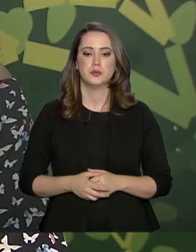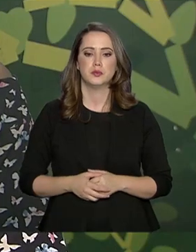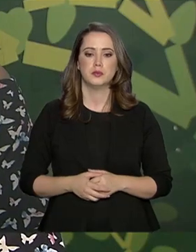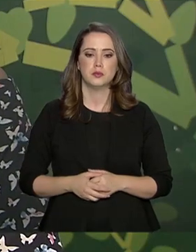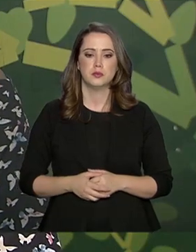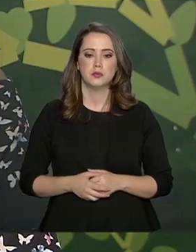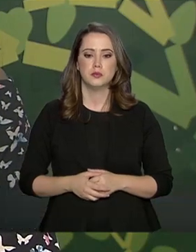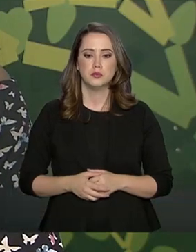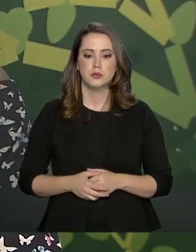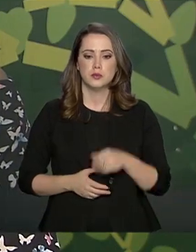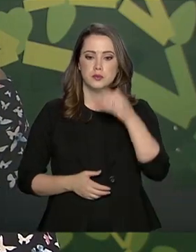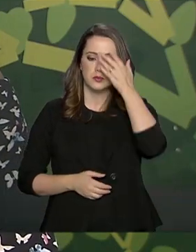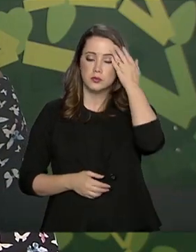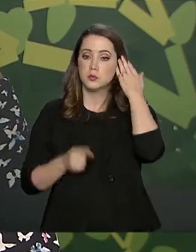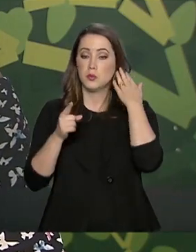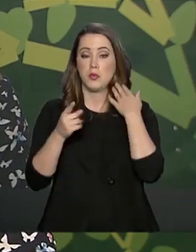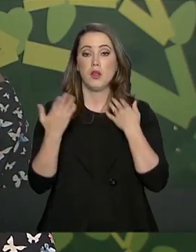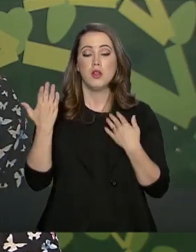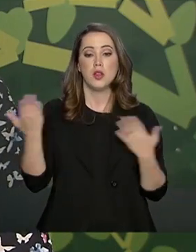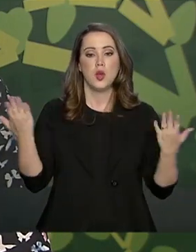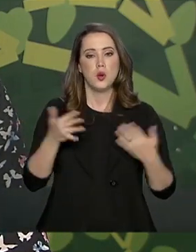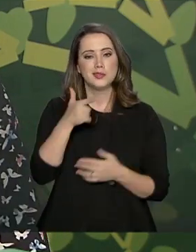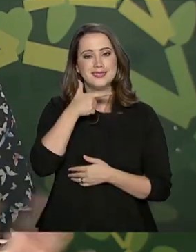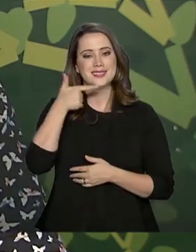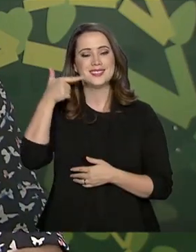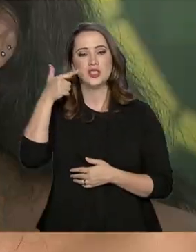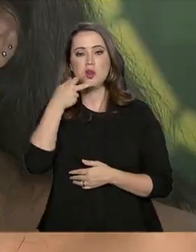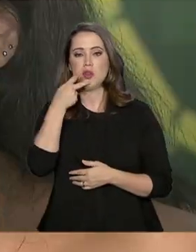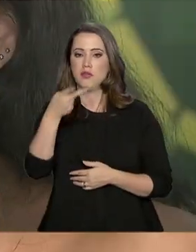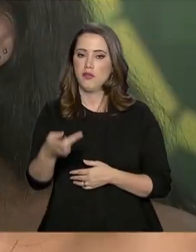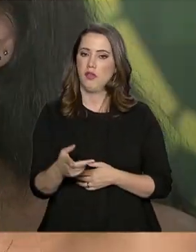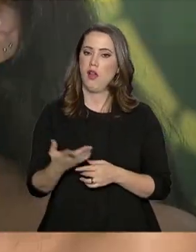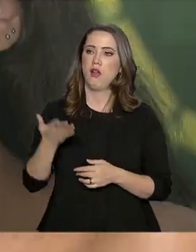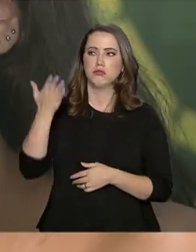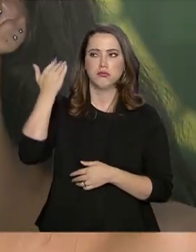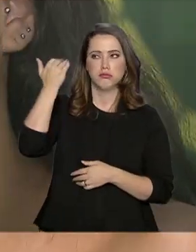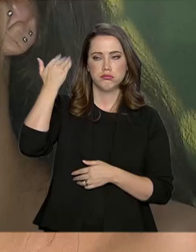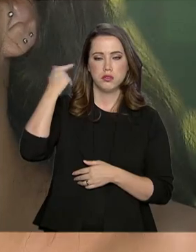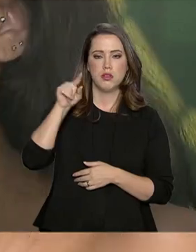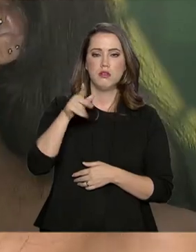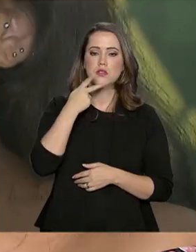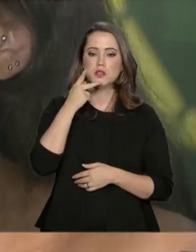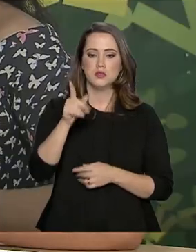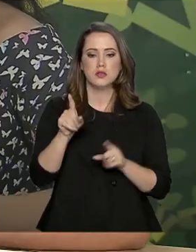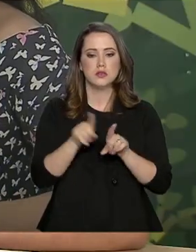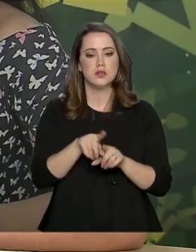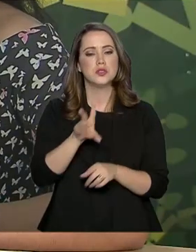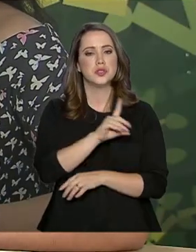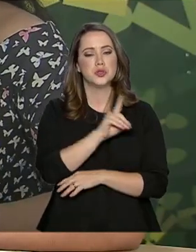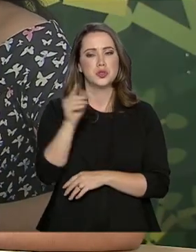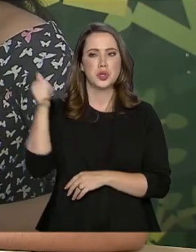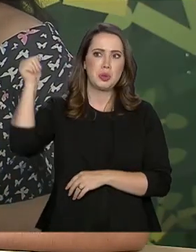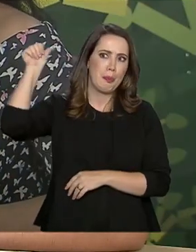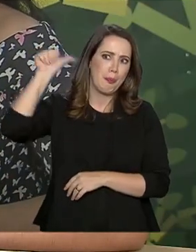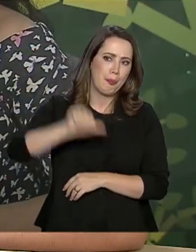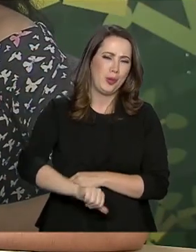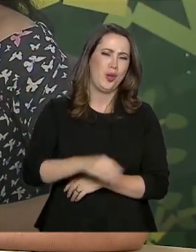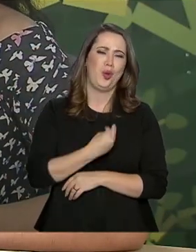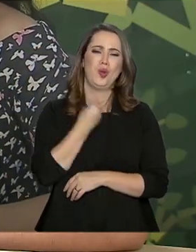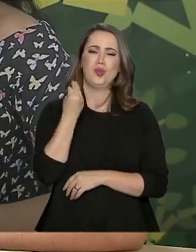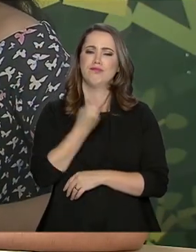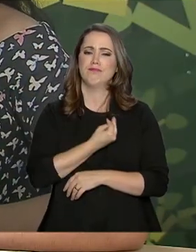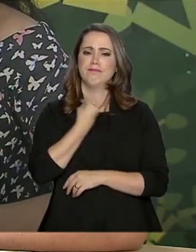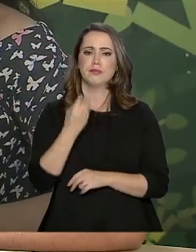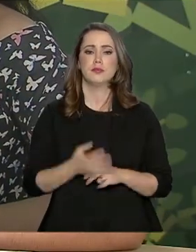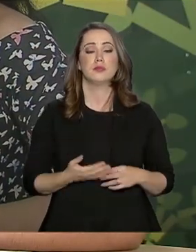Ana Paula hoje sorria ao contar sobre aqueles que, segundo ela, foram os piores dias de